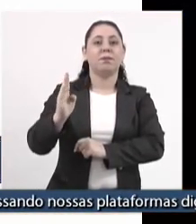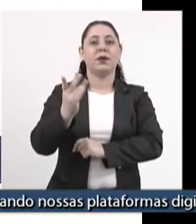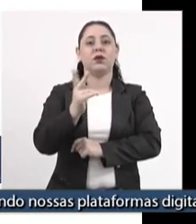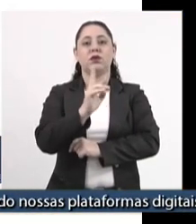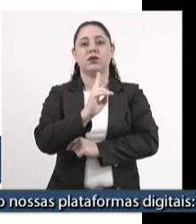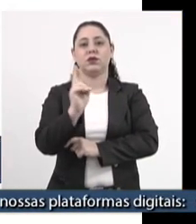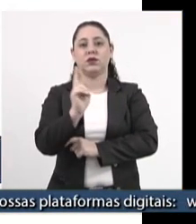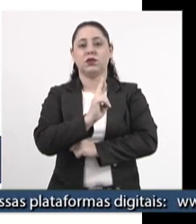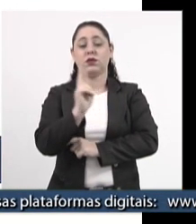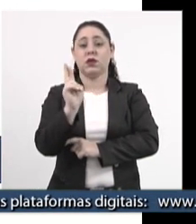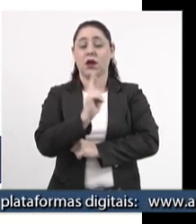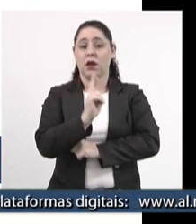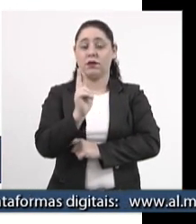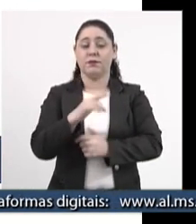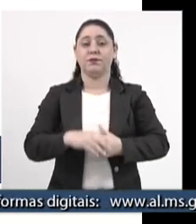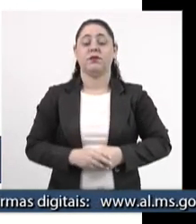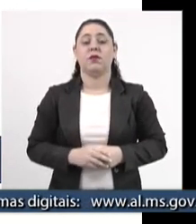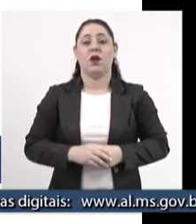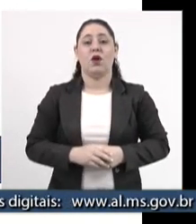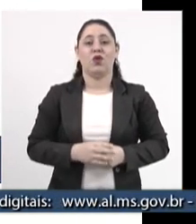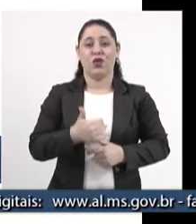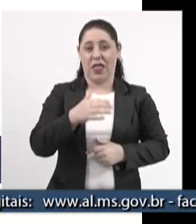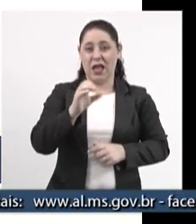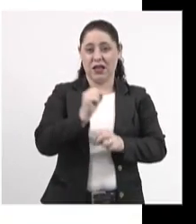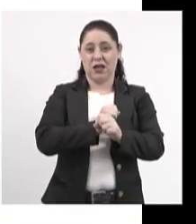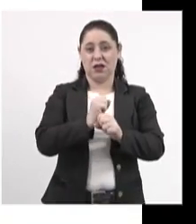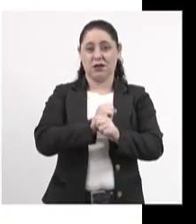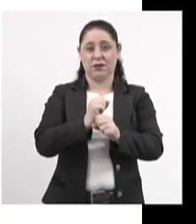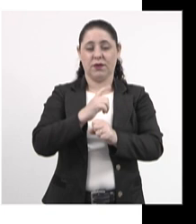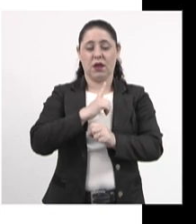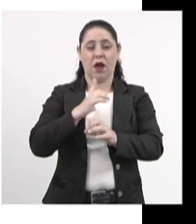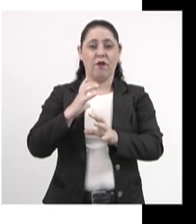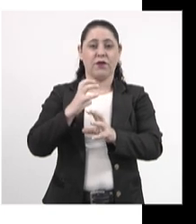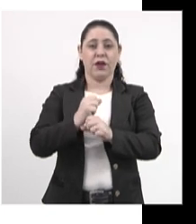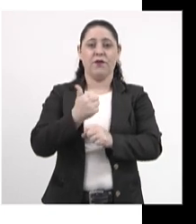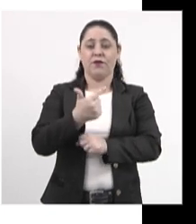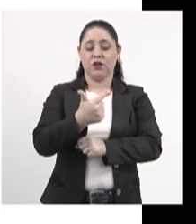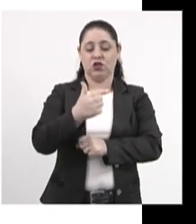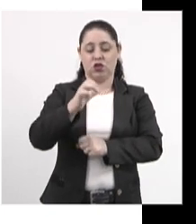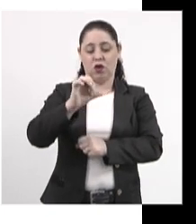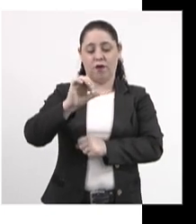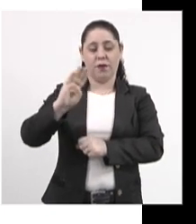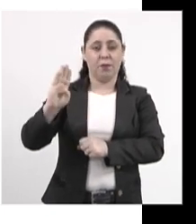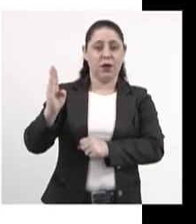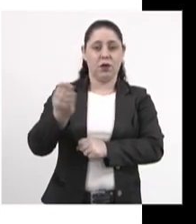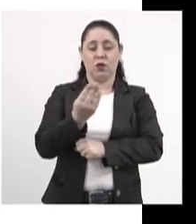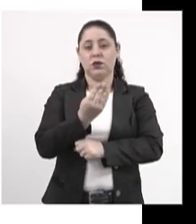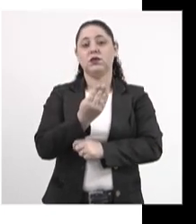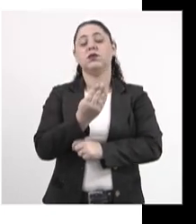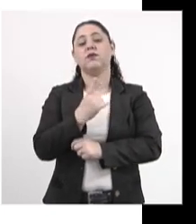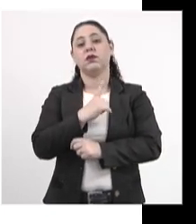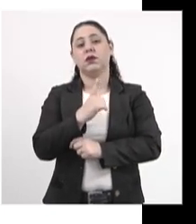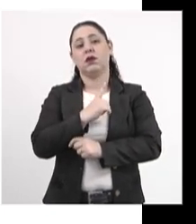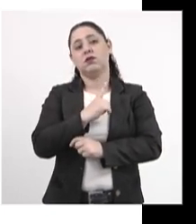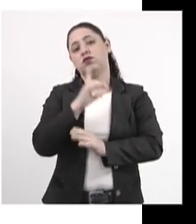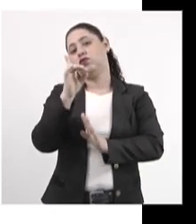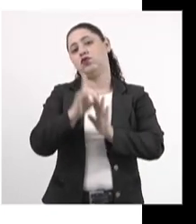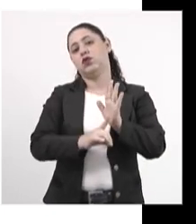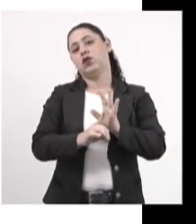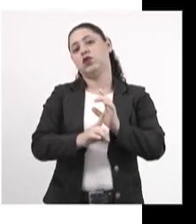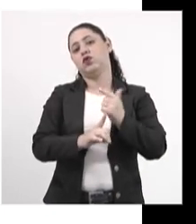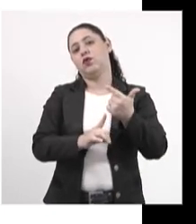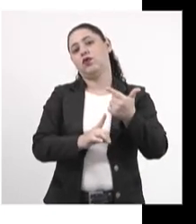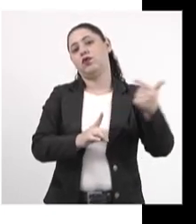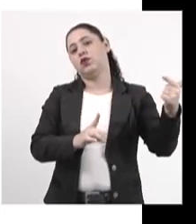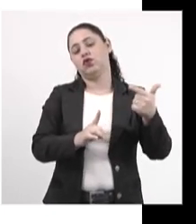reais. No décimo ano, nós estaríamos arrecadando 29 bilhões de reais e teríamos direito apenas a